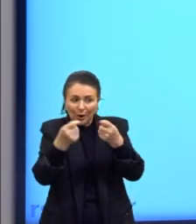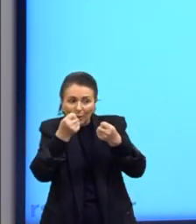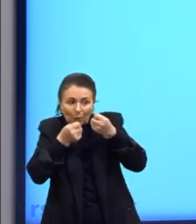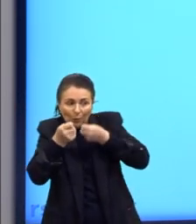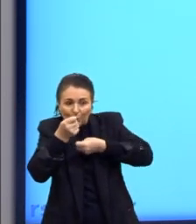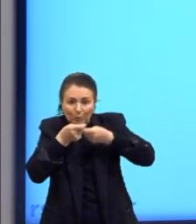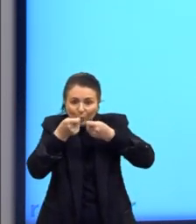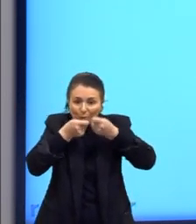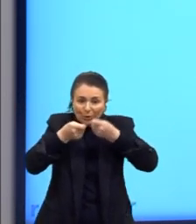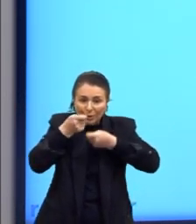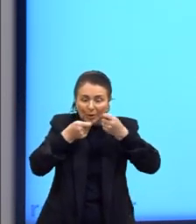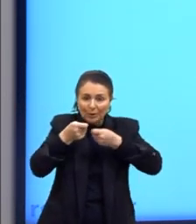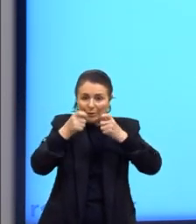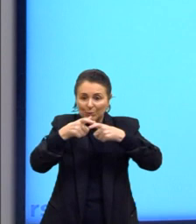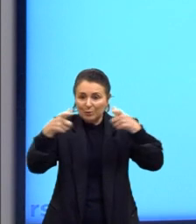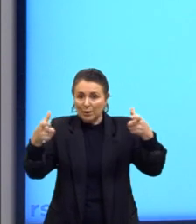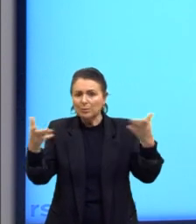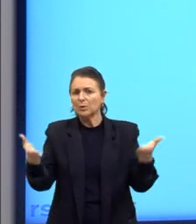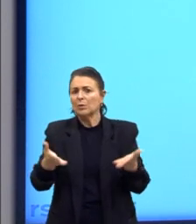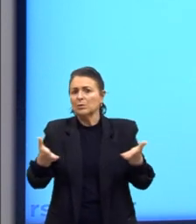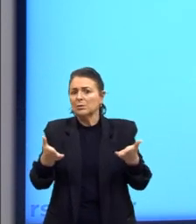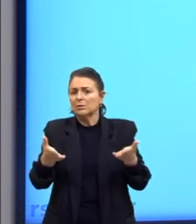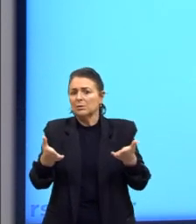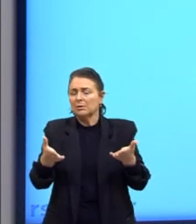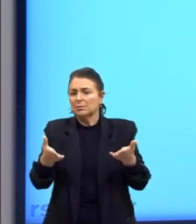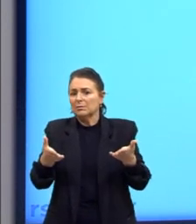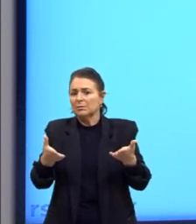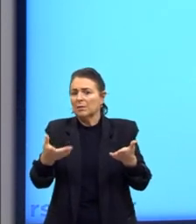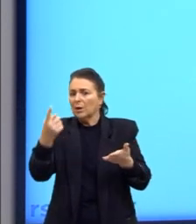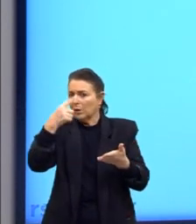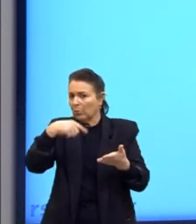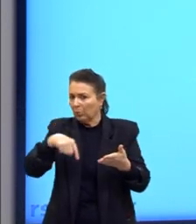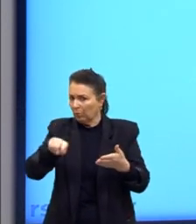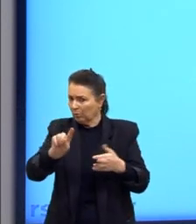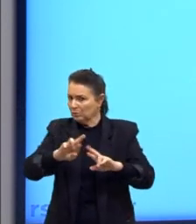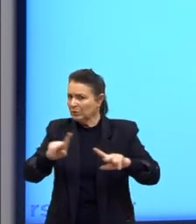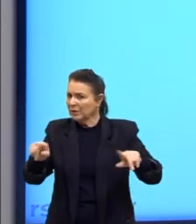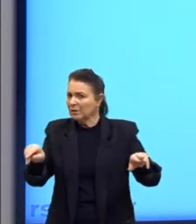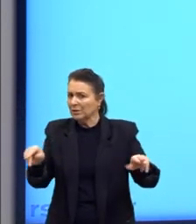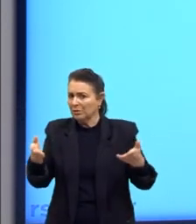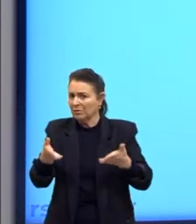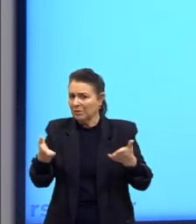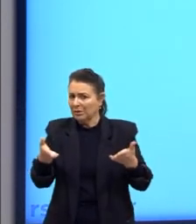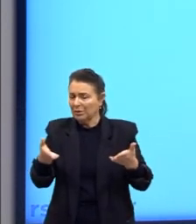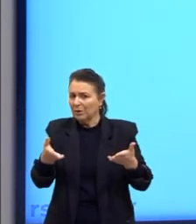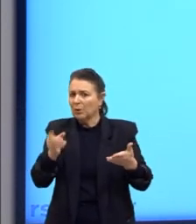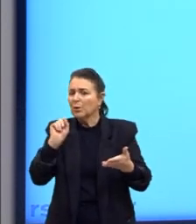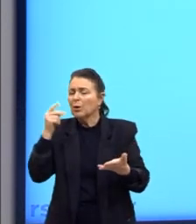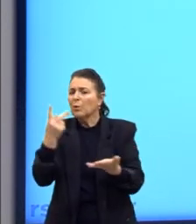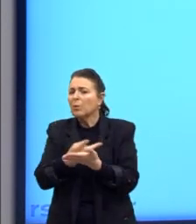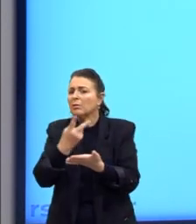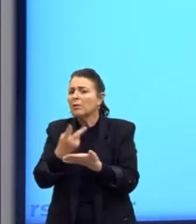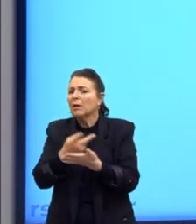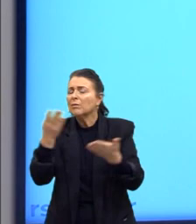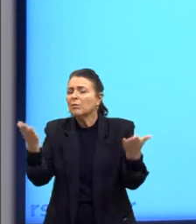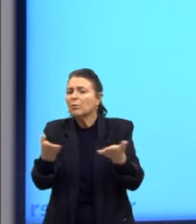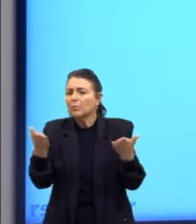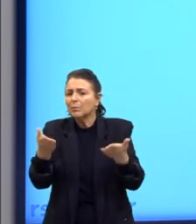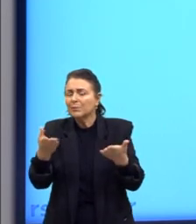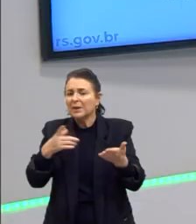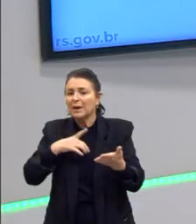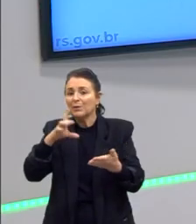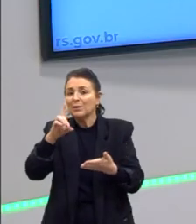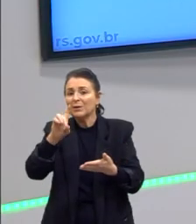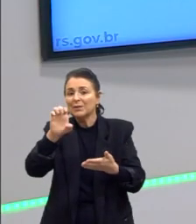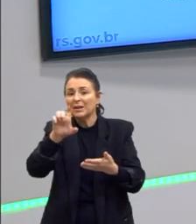do espaço das pessoas. E hoje? Hoje nós vivemos em um outro momento. Nosso momento hoje é outro. O que aconteceu hoje? Aí o Deleuze